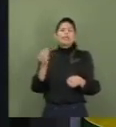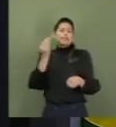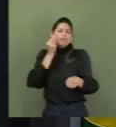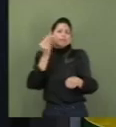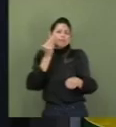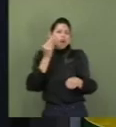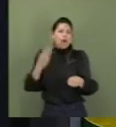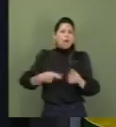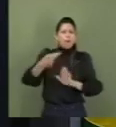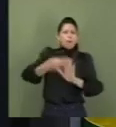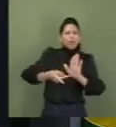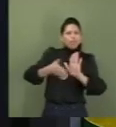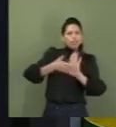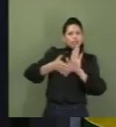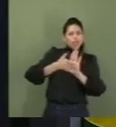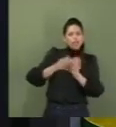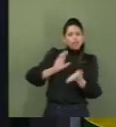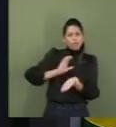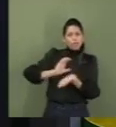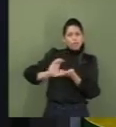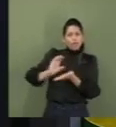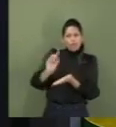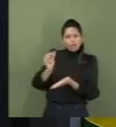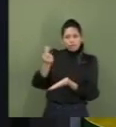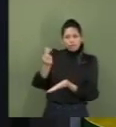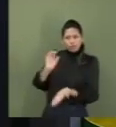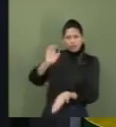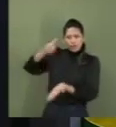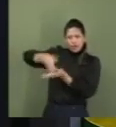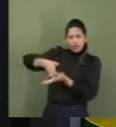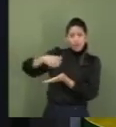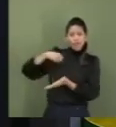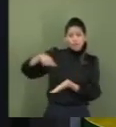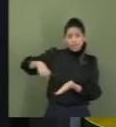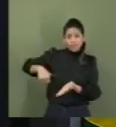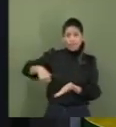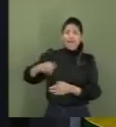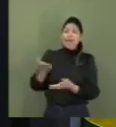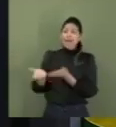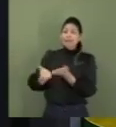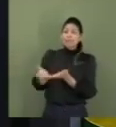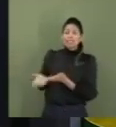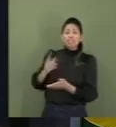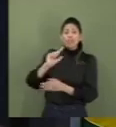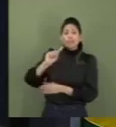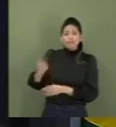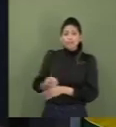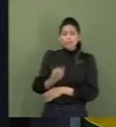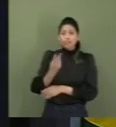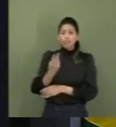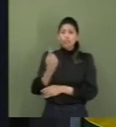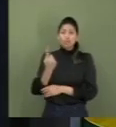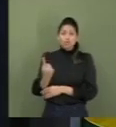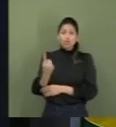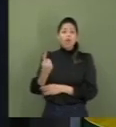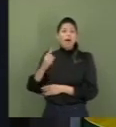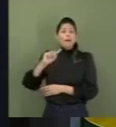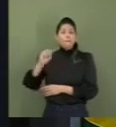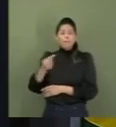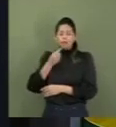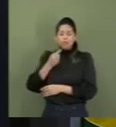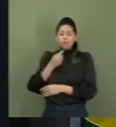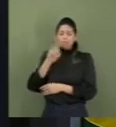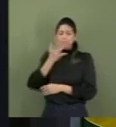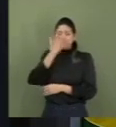do programa Bolsa Família, que atende 21 milhões de famílias. A iniciativa serviria para permitir a